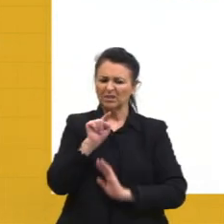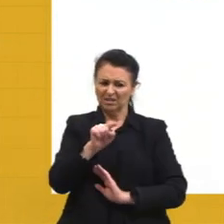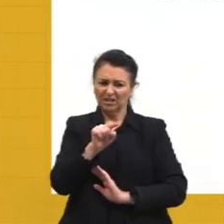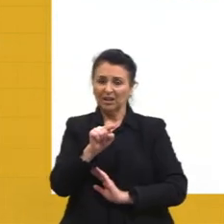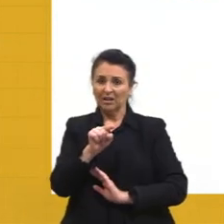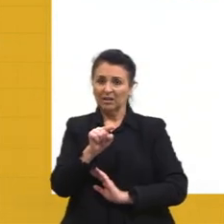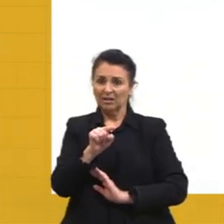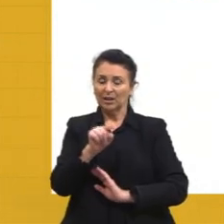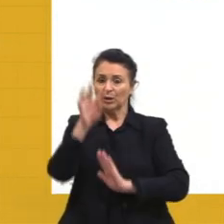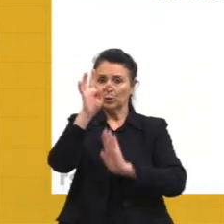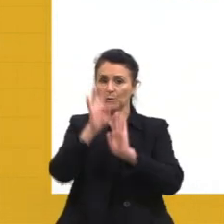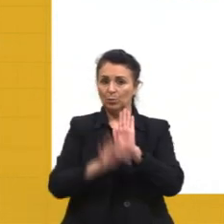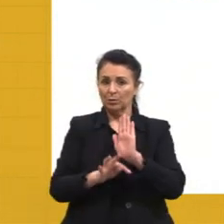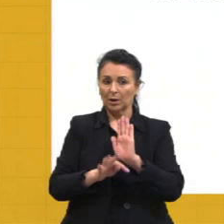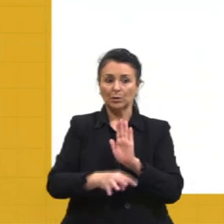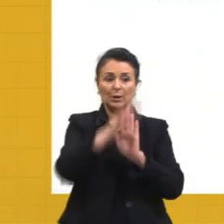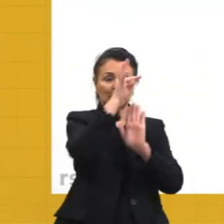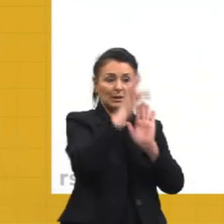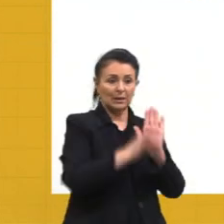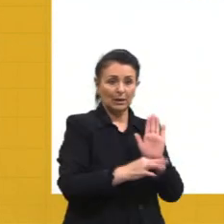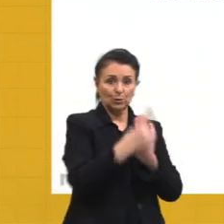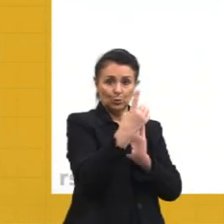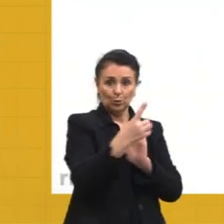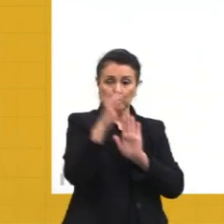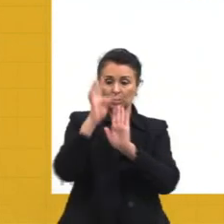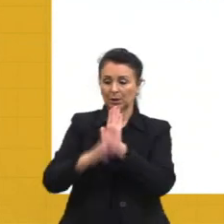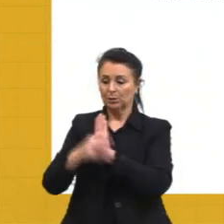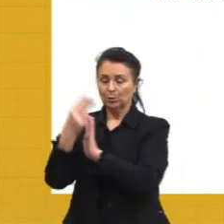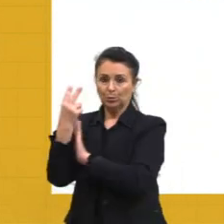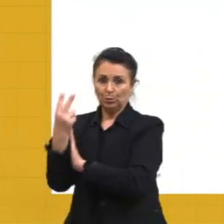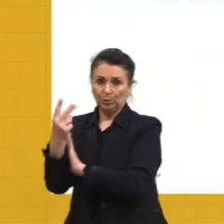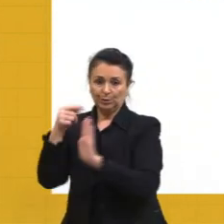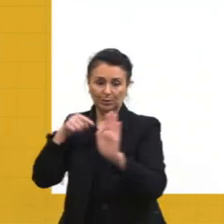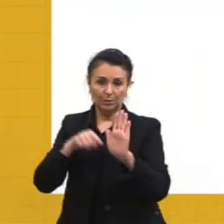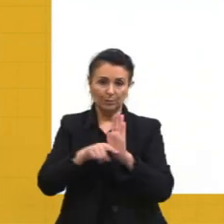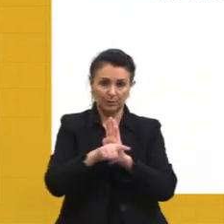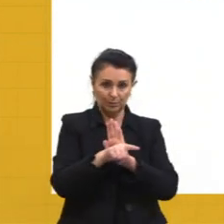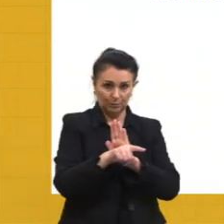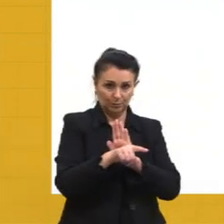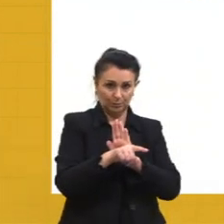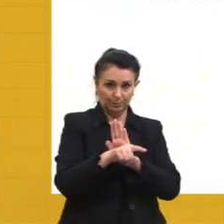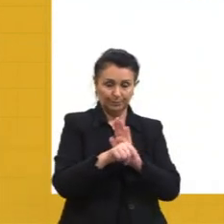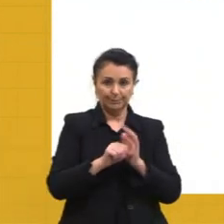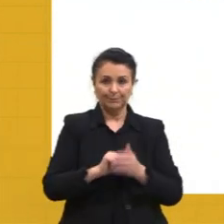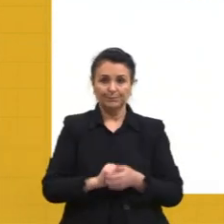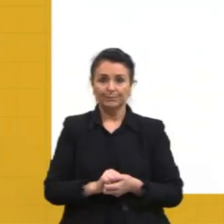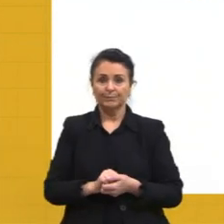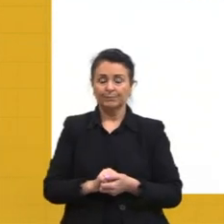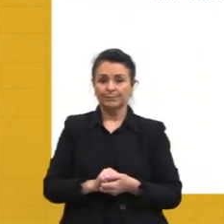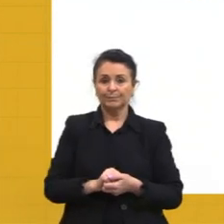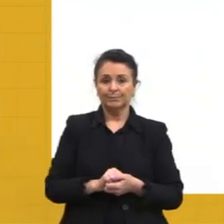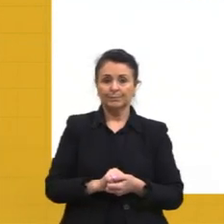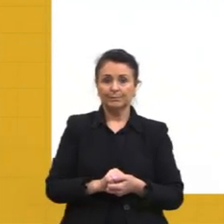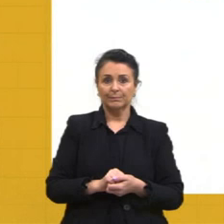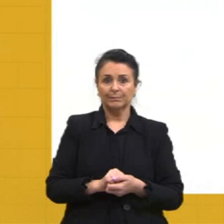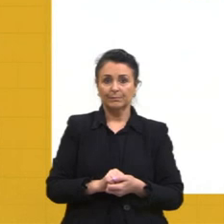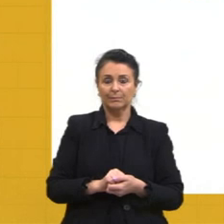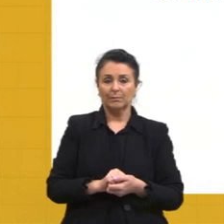comum entre o texto 1 e o texto 2 dessa questão 78 do Enem. Então, vamos para o texto 1.